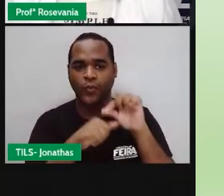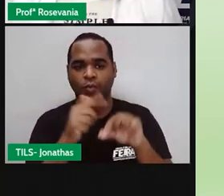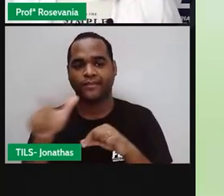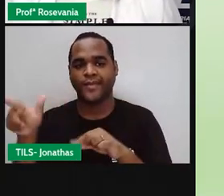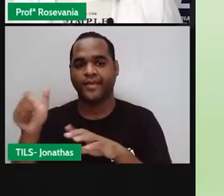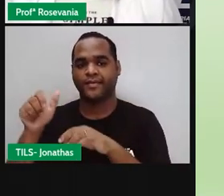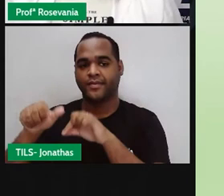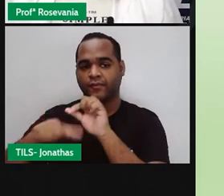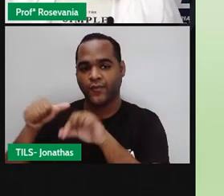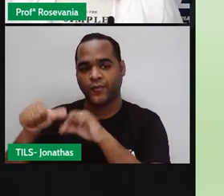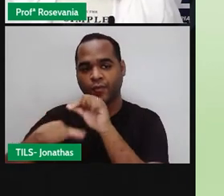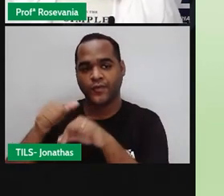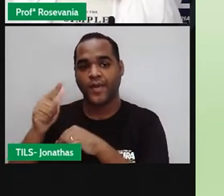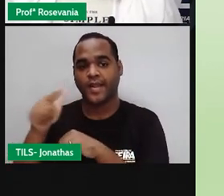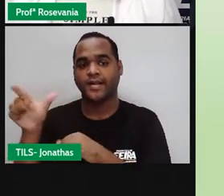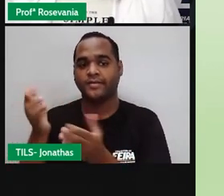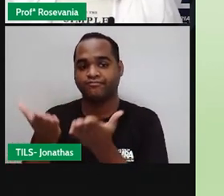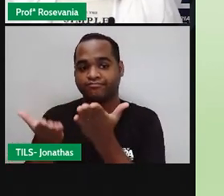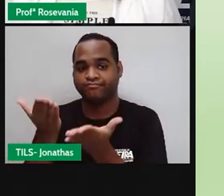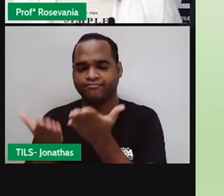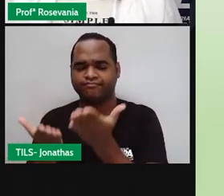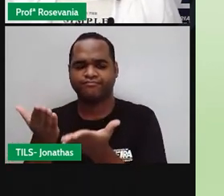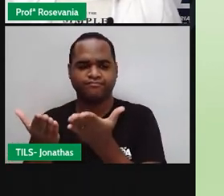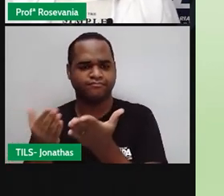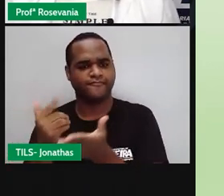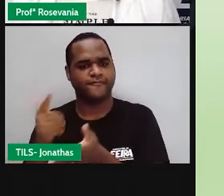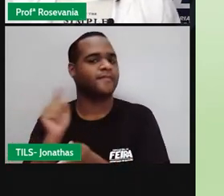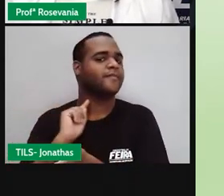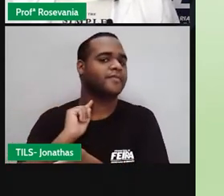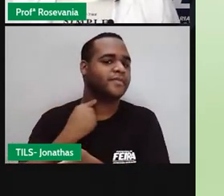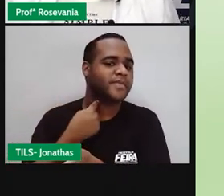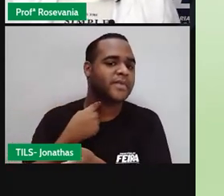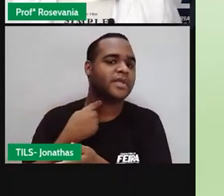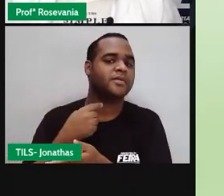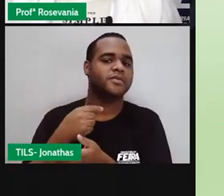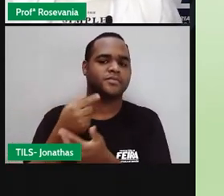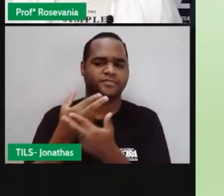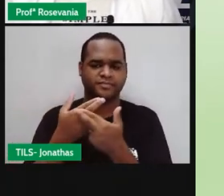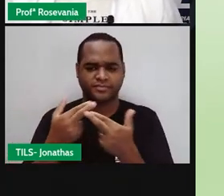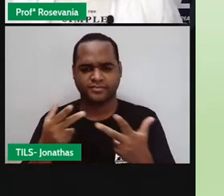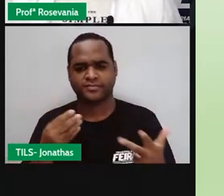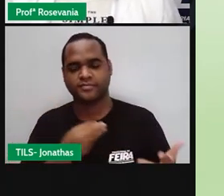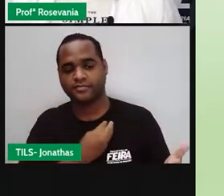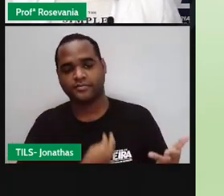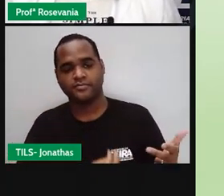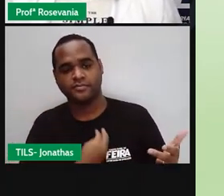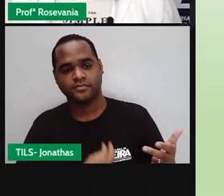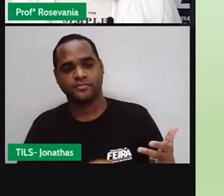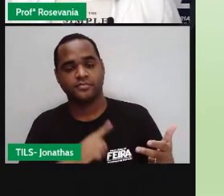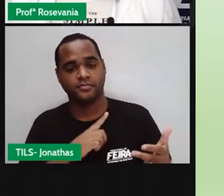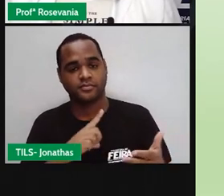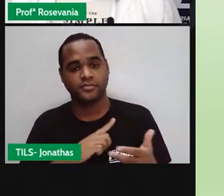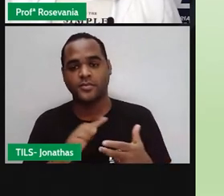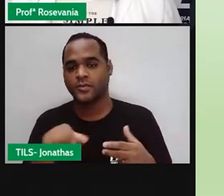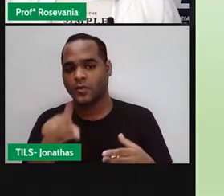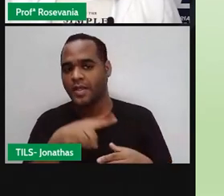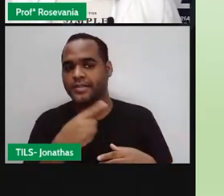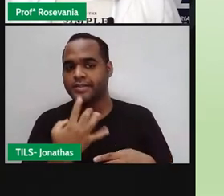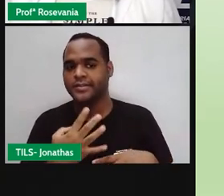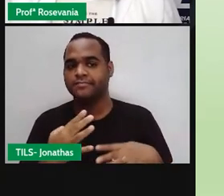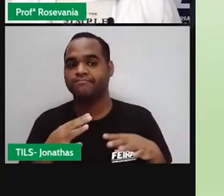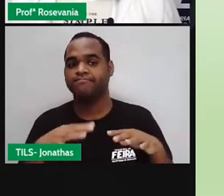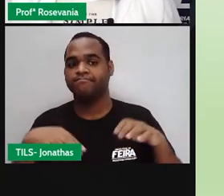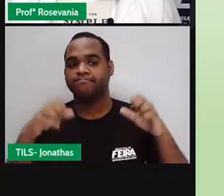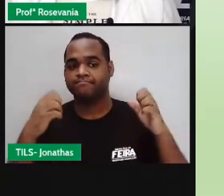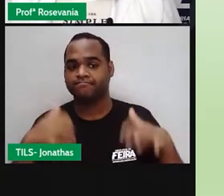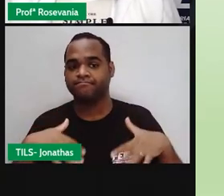equilíbrio ambiental. E aqui, eu, a nível de poluição dos solos, tem diversas formas, mas a gente aqui, chamei a atenção, né, do